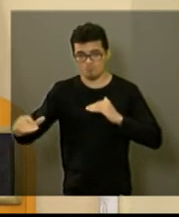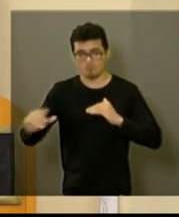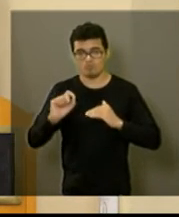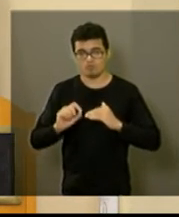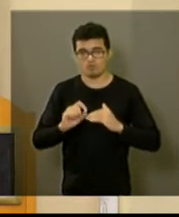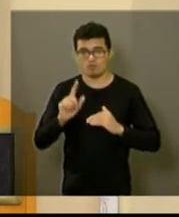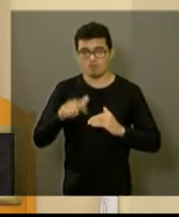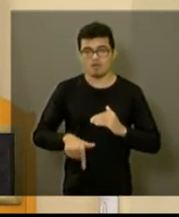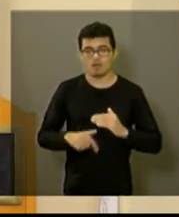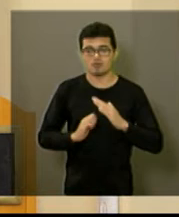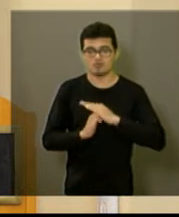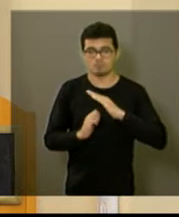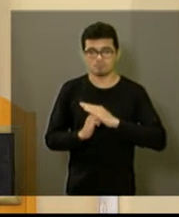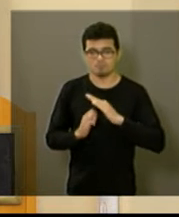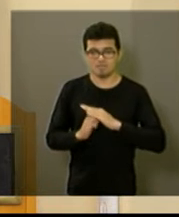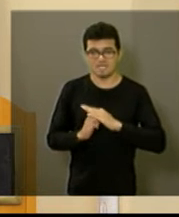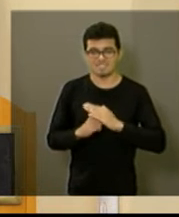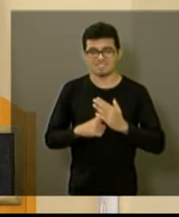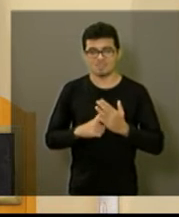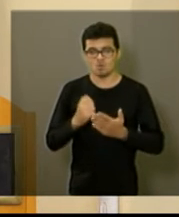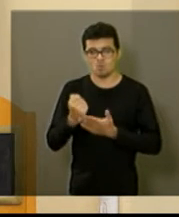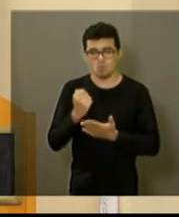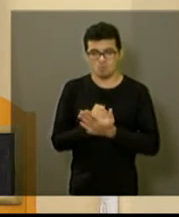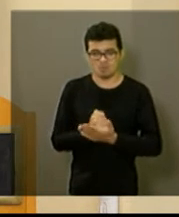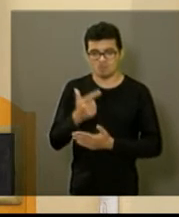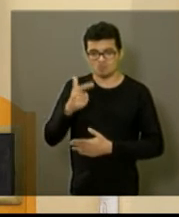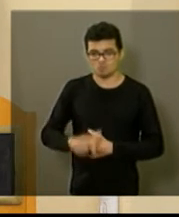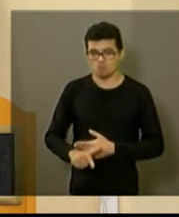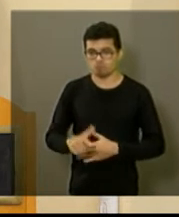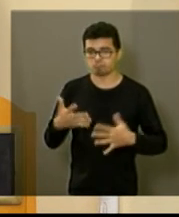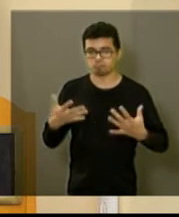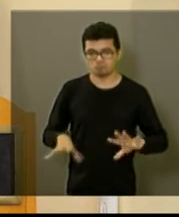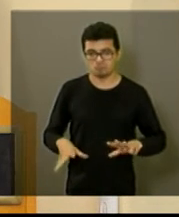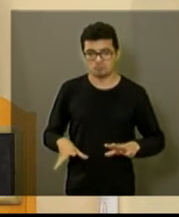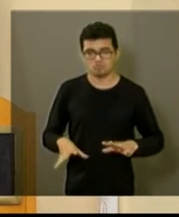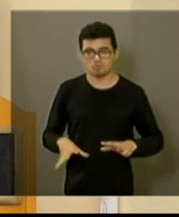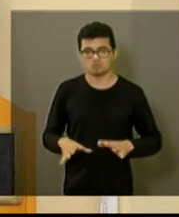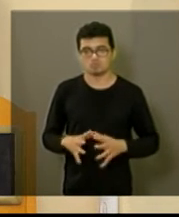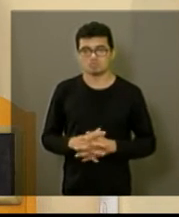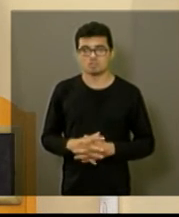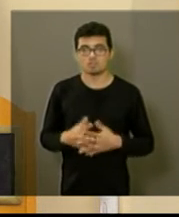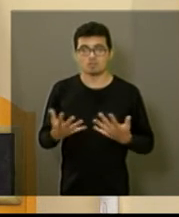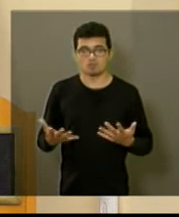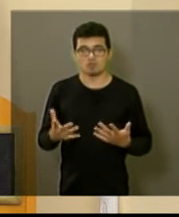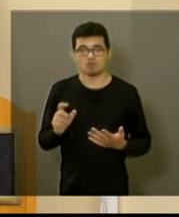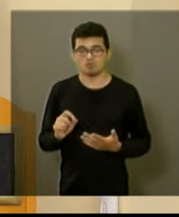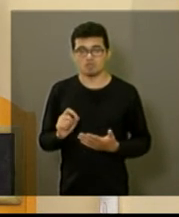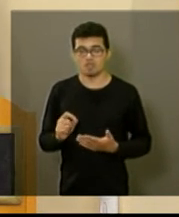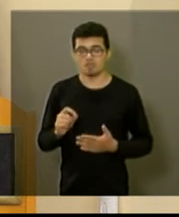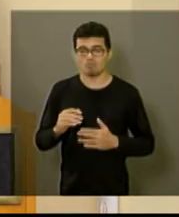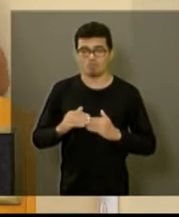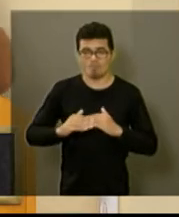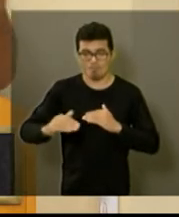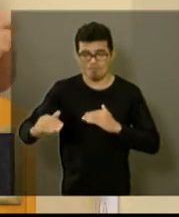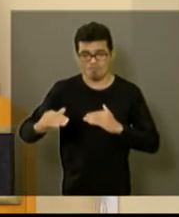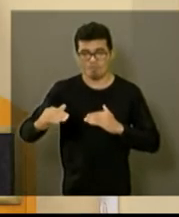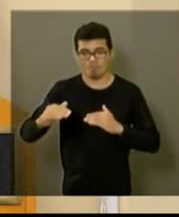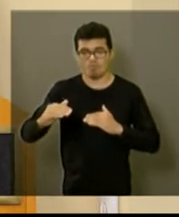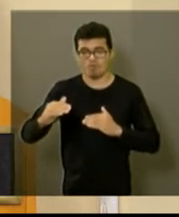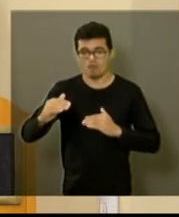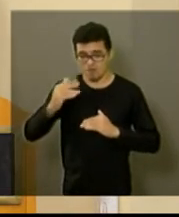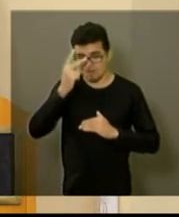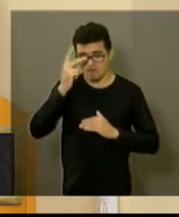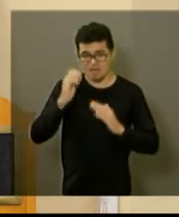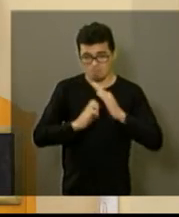não renovou a empresa não renovou o contrato não quis renovar exatamente e aí nessa não renovação mas claro já